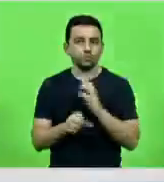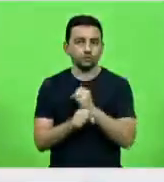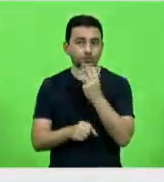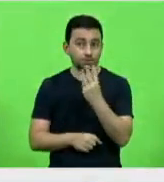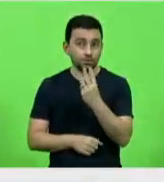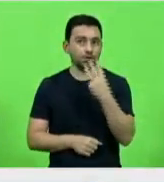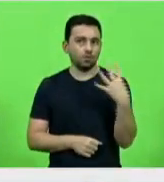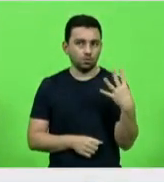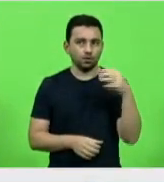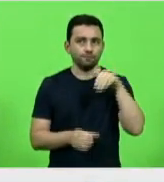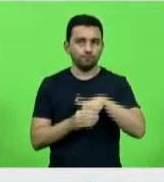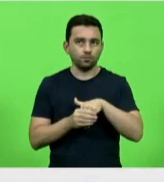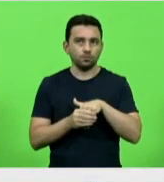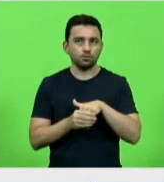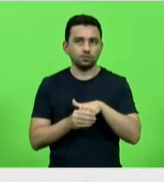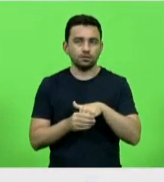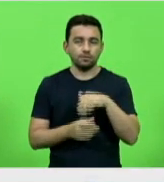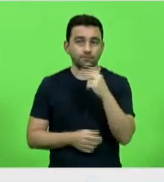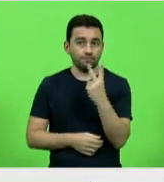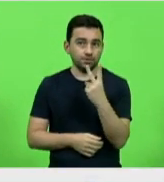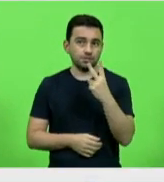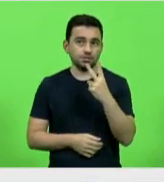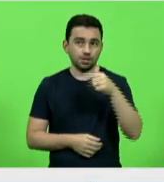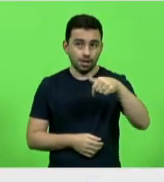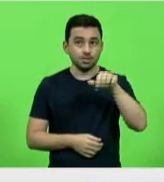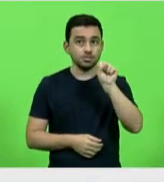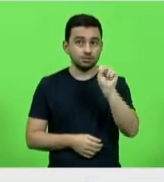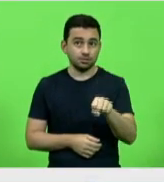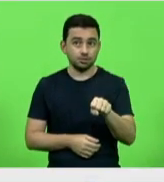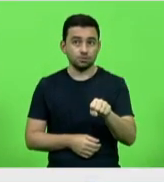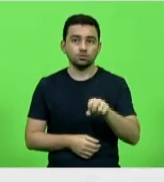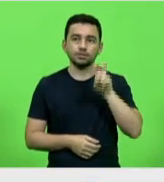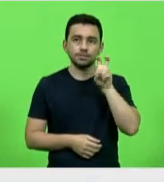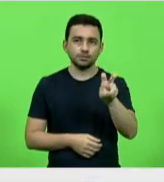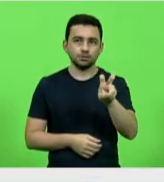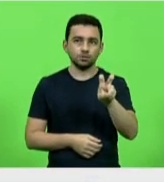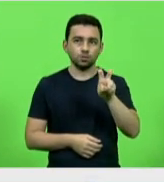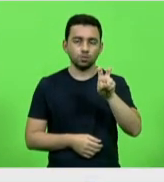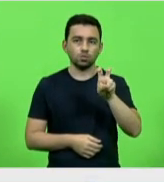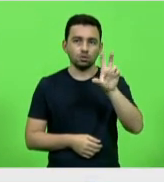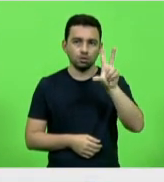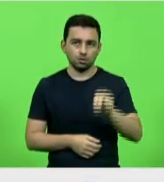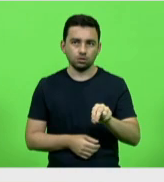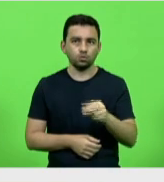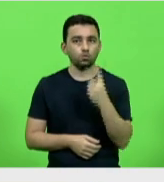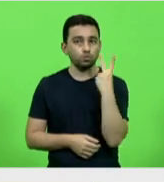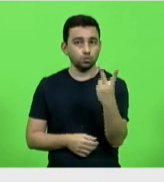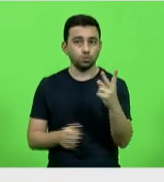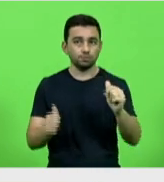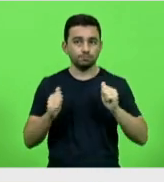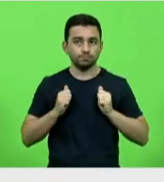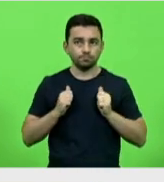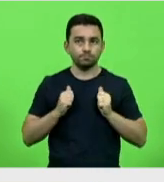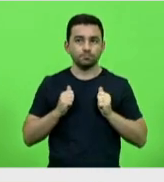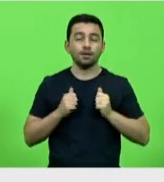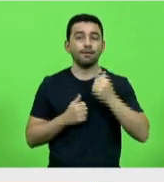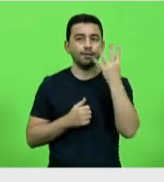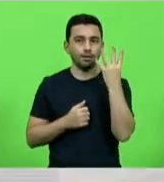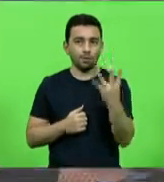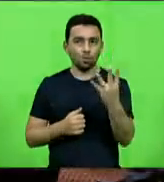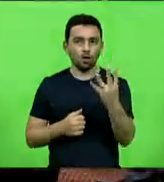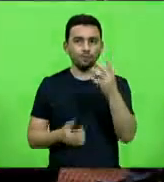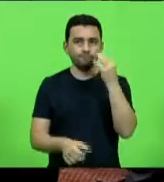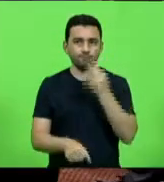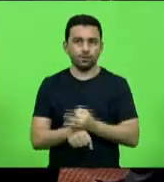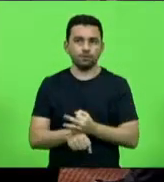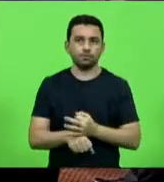votos, senhor presidente. 27 sim, 5 não, 2 abstenções e 4 ausências.